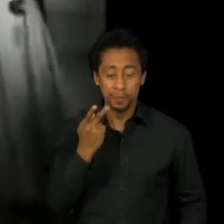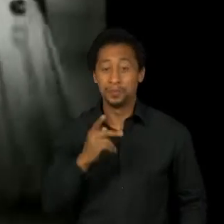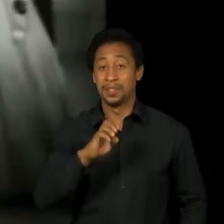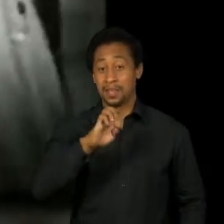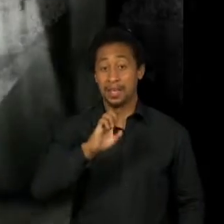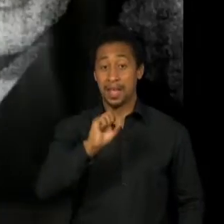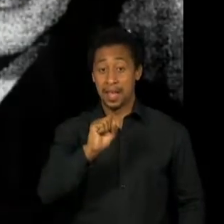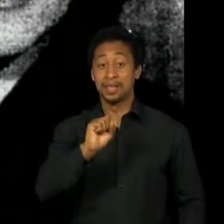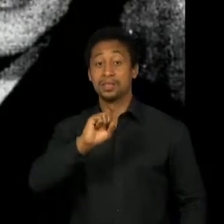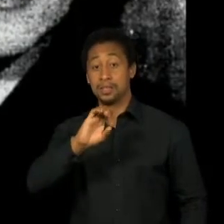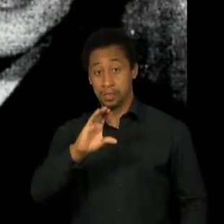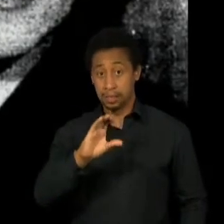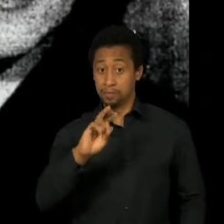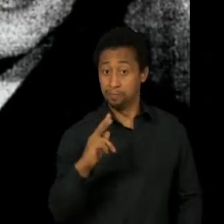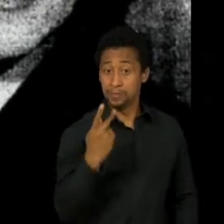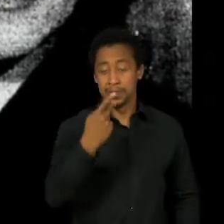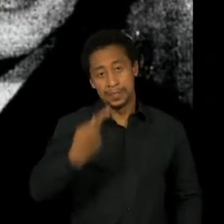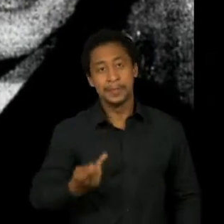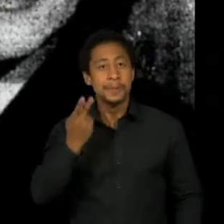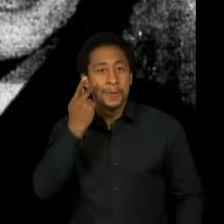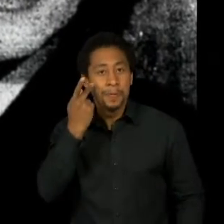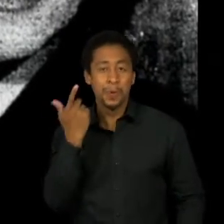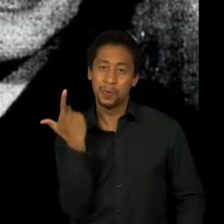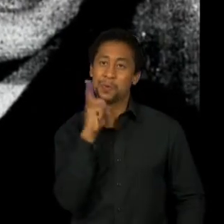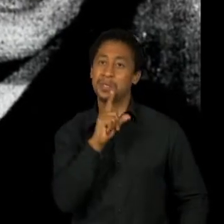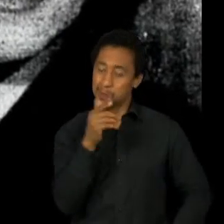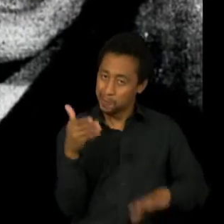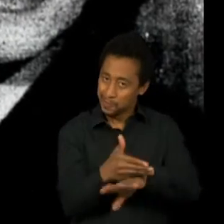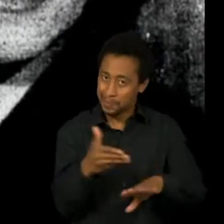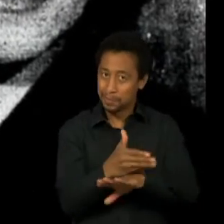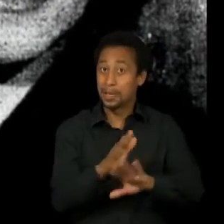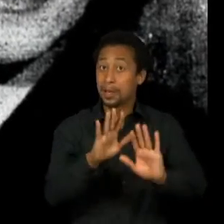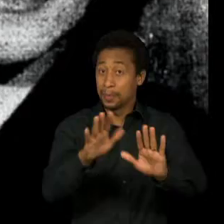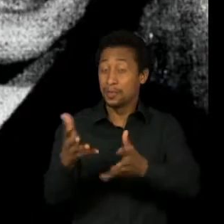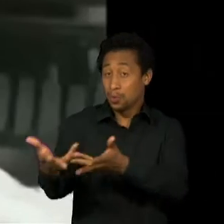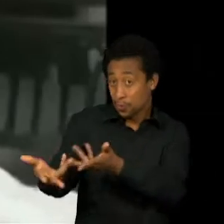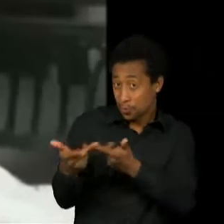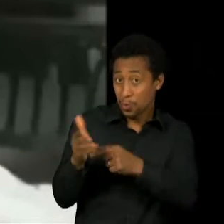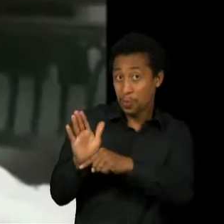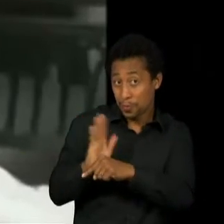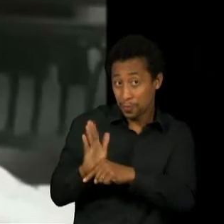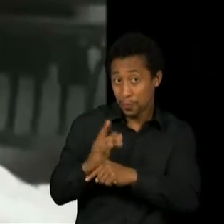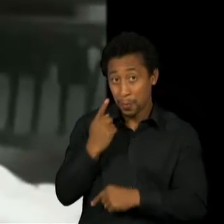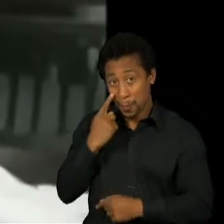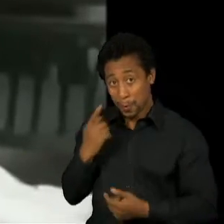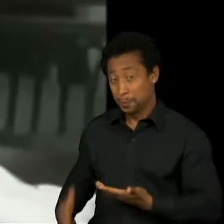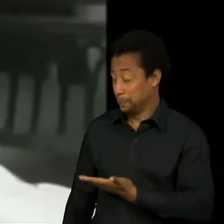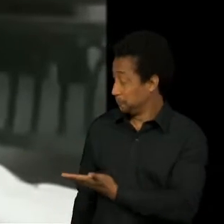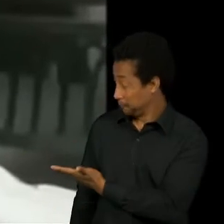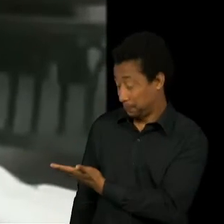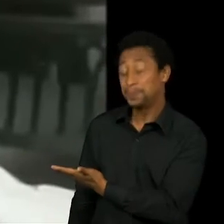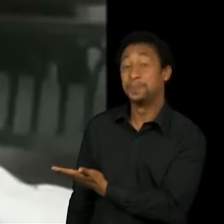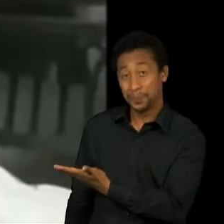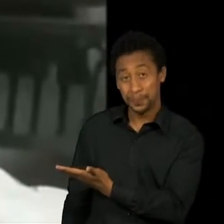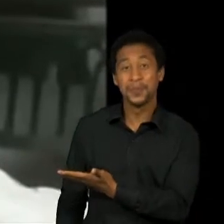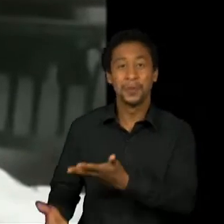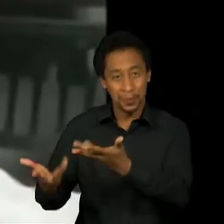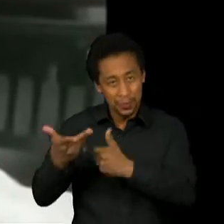E já nas primeiras aulas, foi convocada para os filmes Fatalidade e Floradas na Serra.